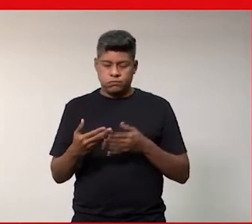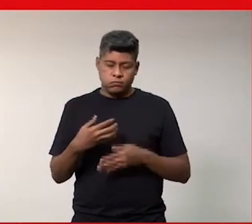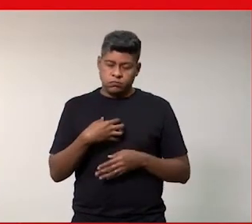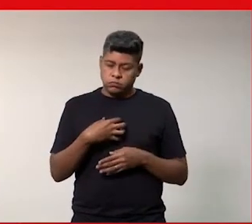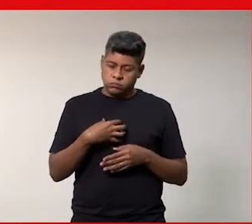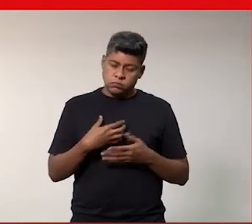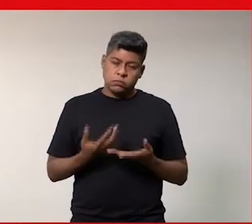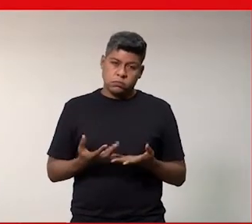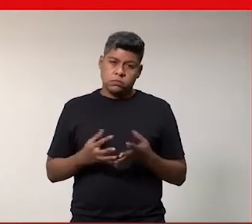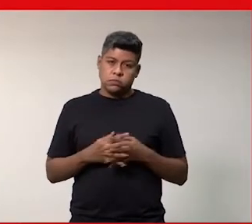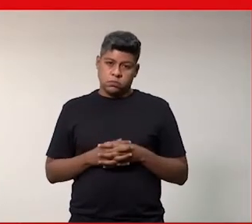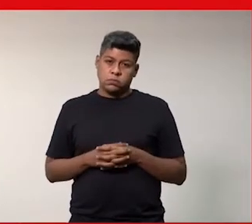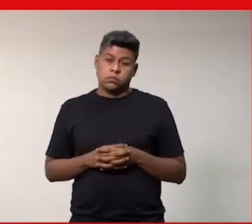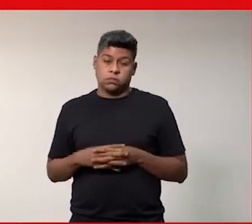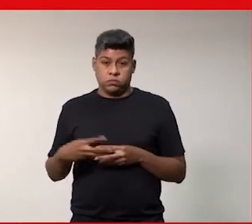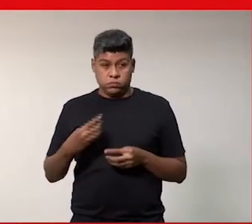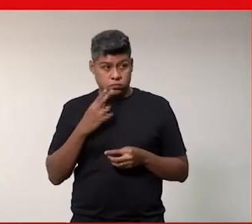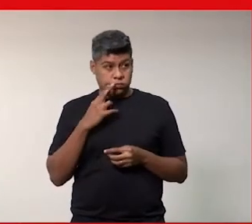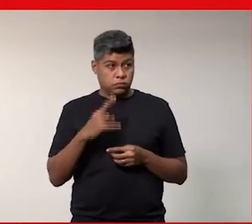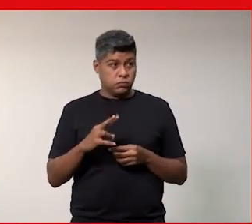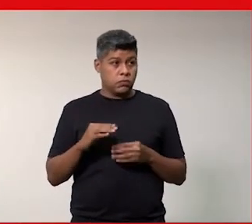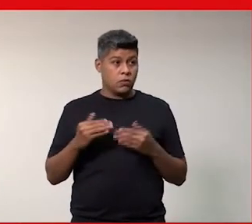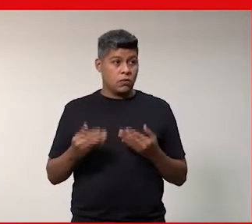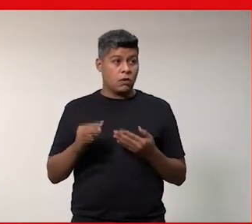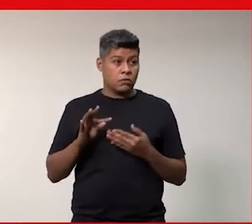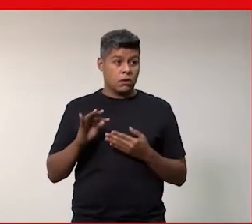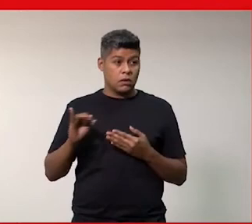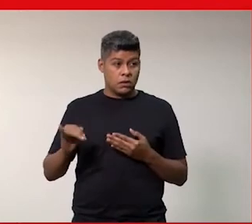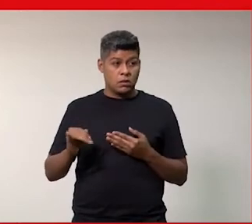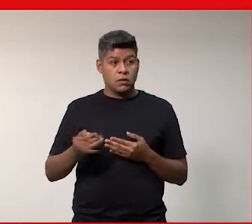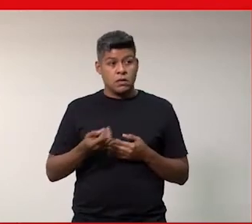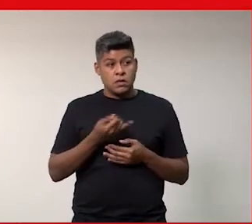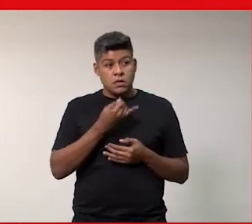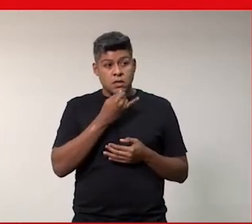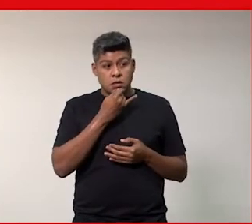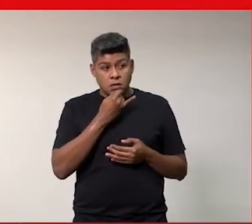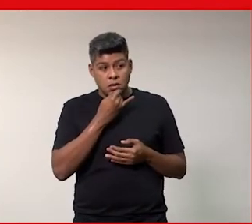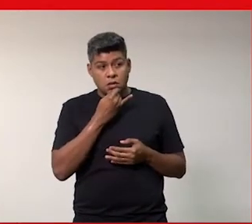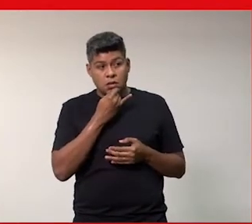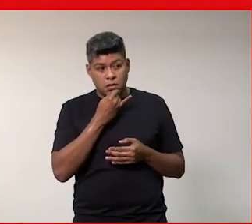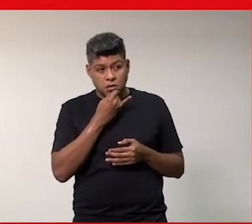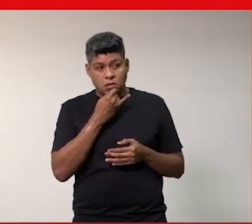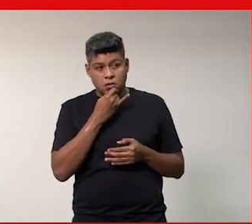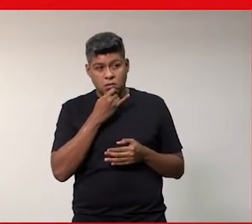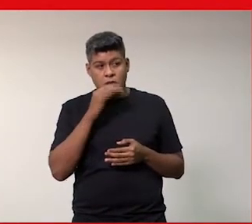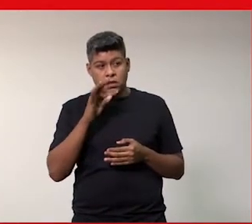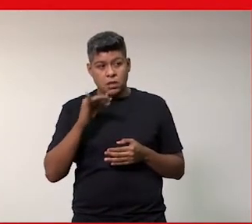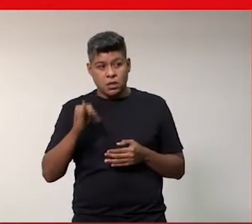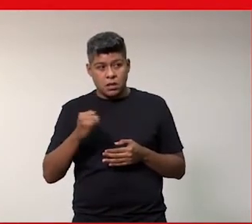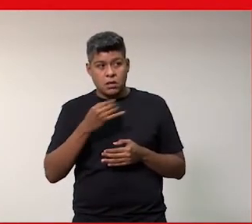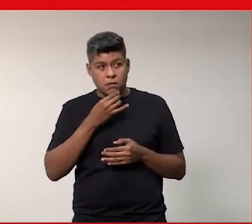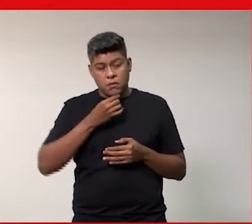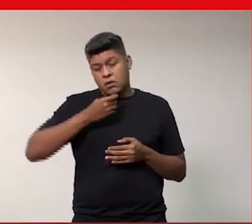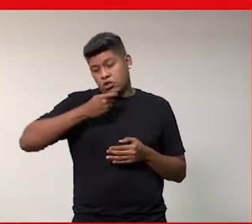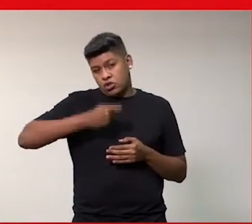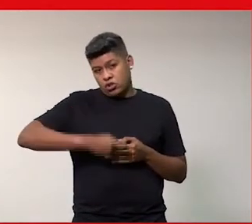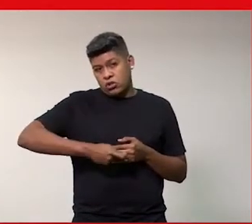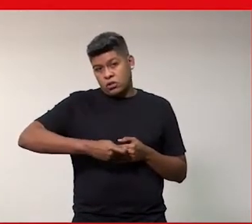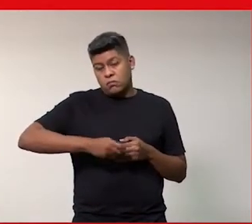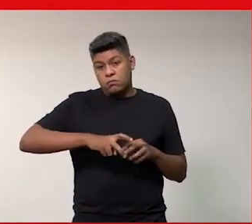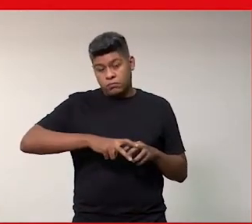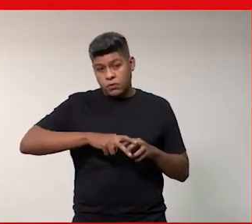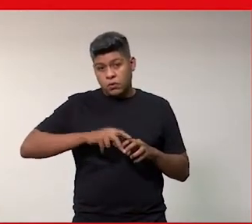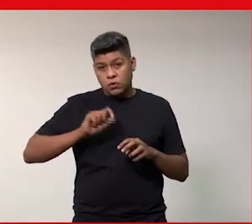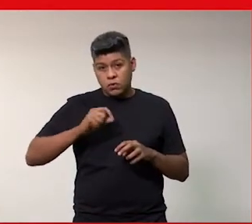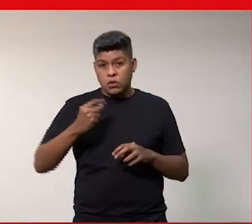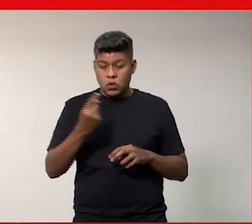e nós estamos trazendo esses meninos para qual TI infelizmente uma TI machista ainda e é por isso